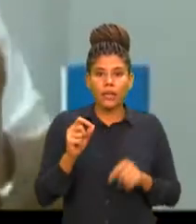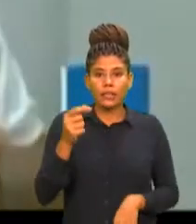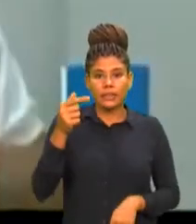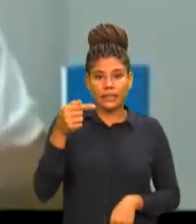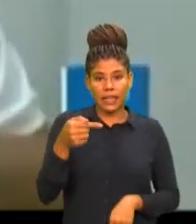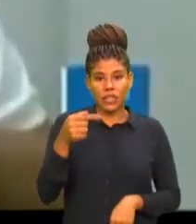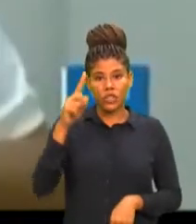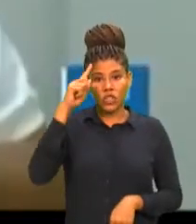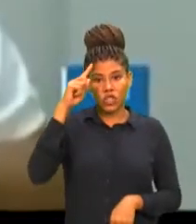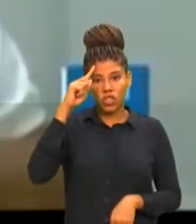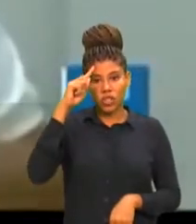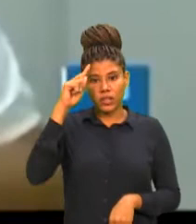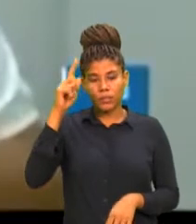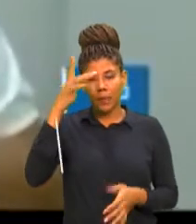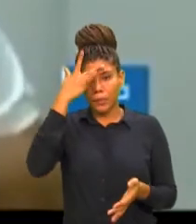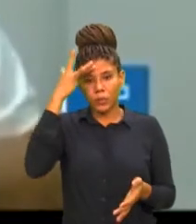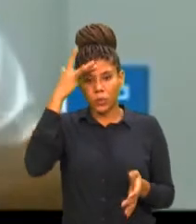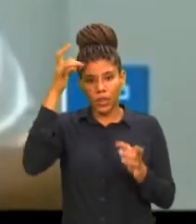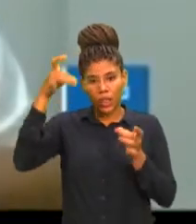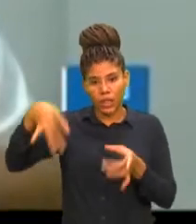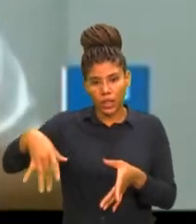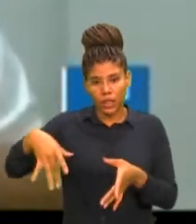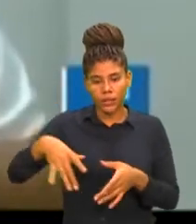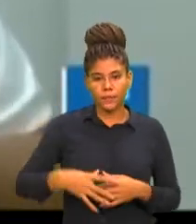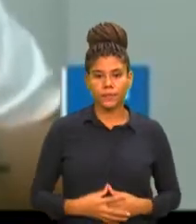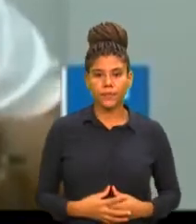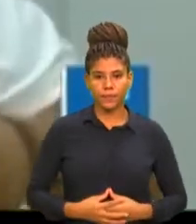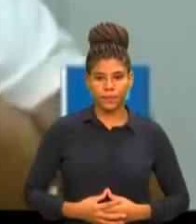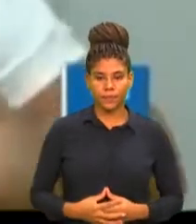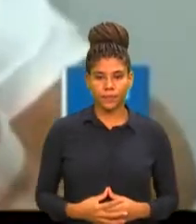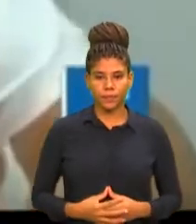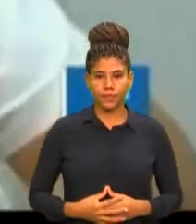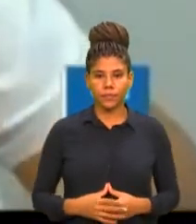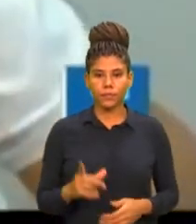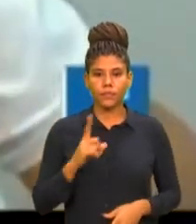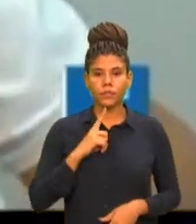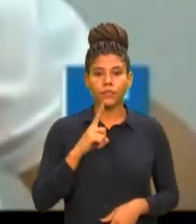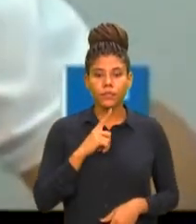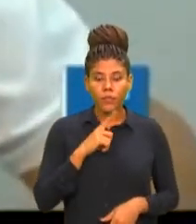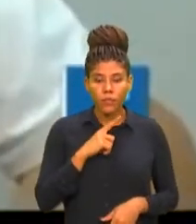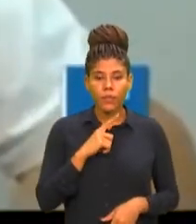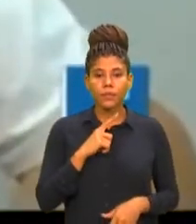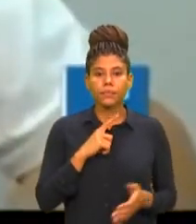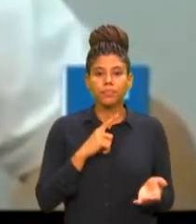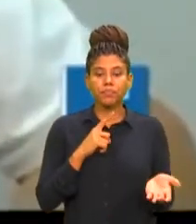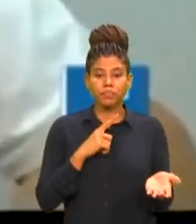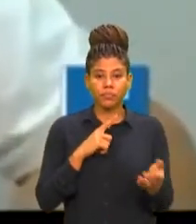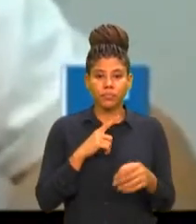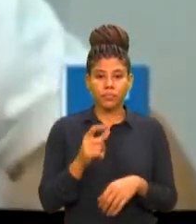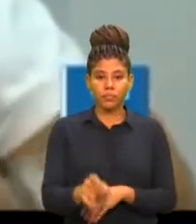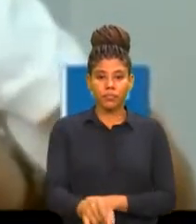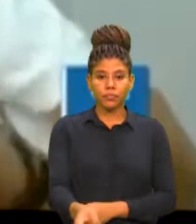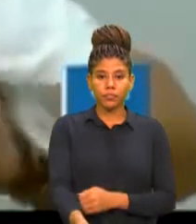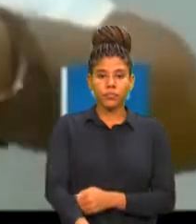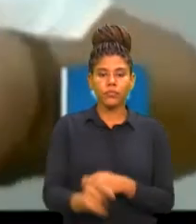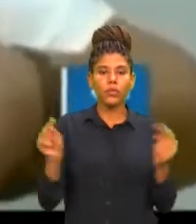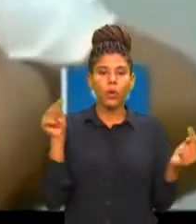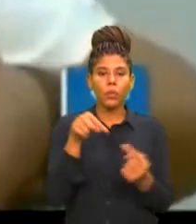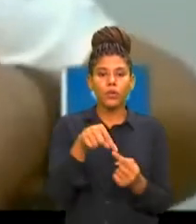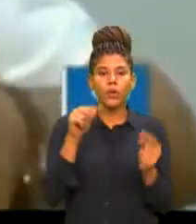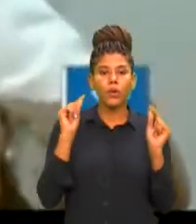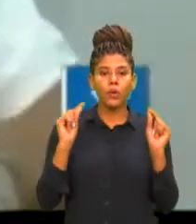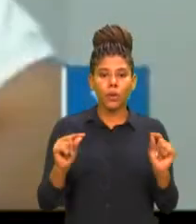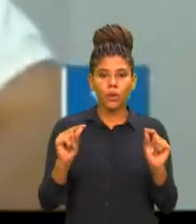alterações no Código de Defesa do Consumidor e no Estatuto do Idoso, com o objetivo de